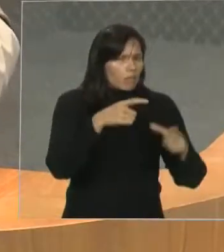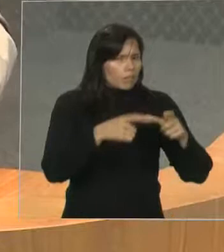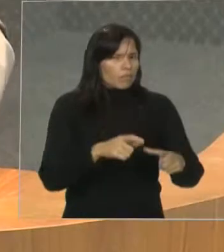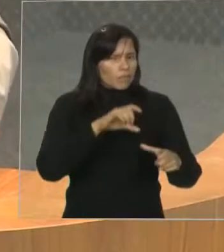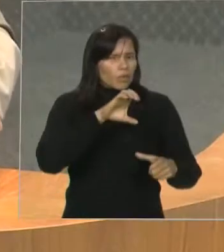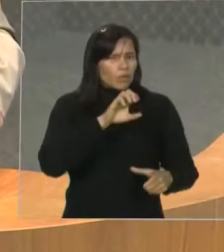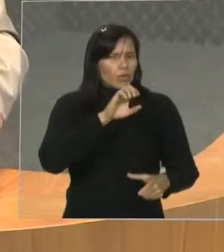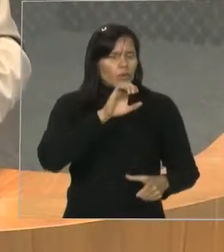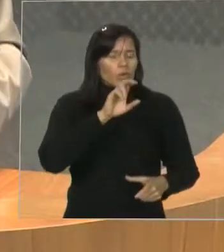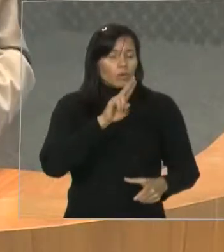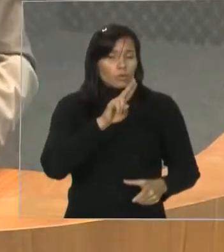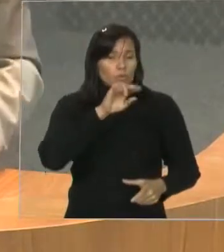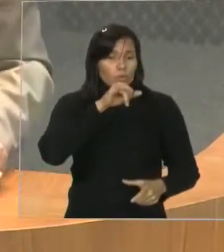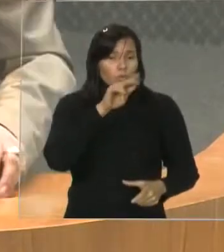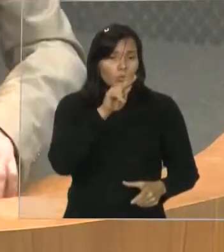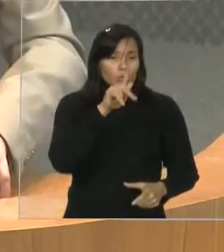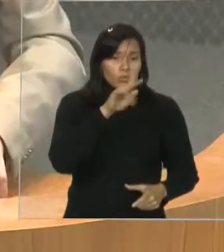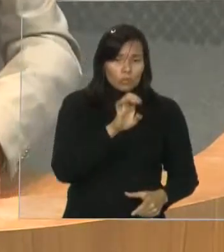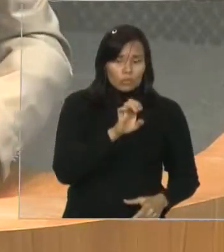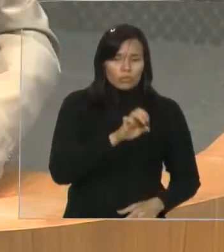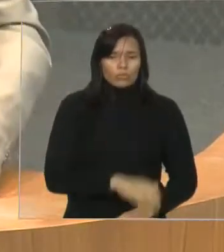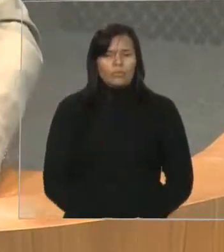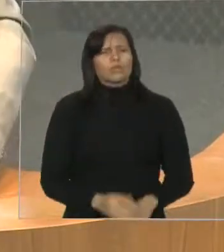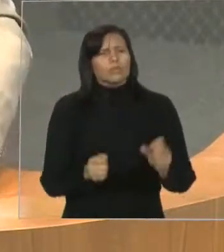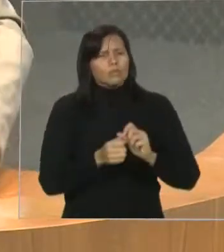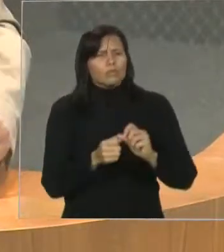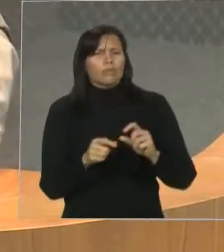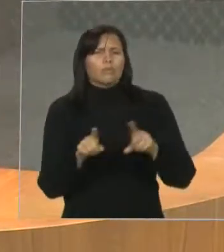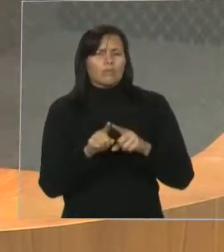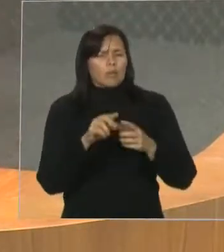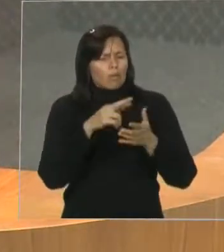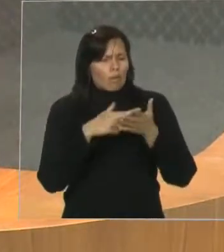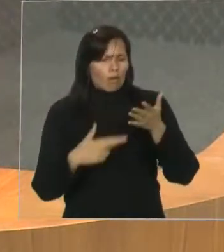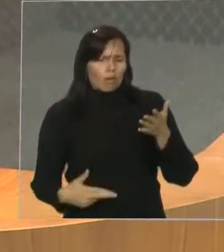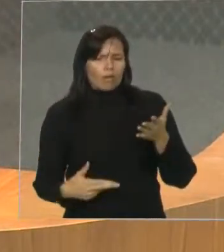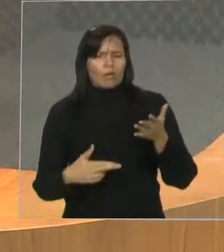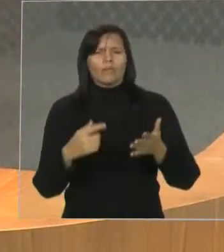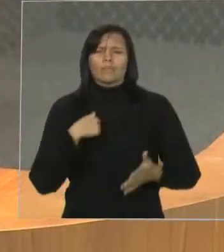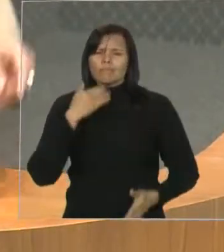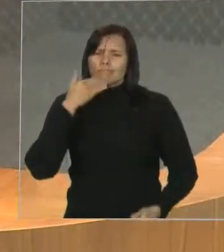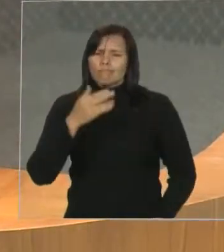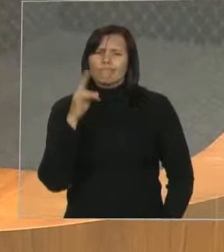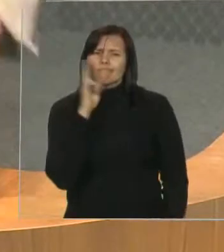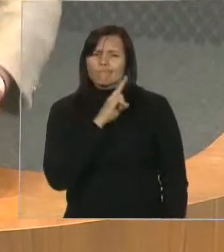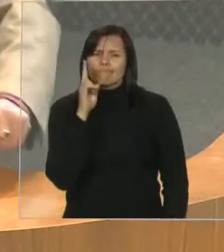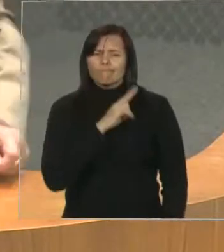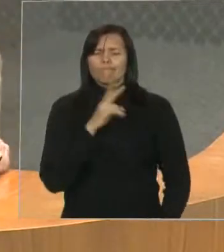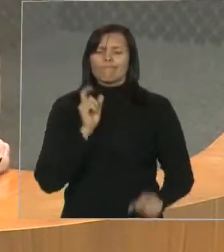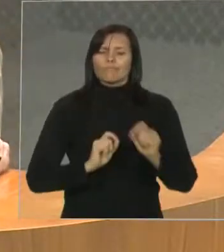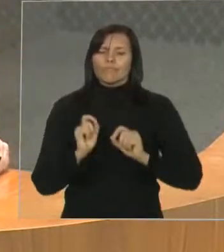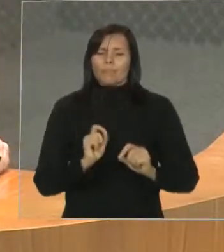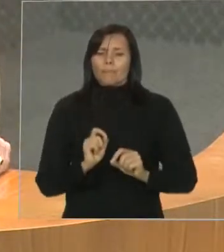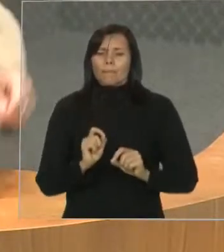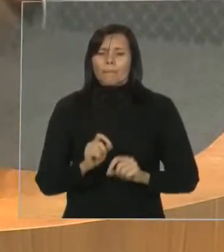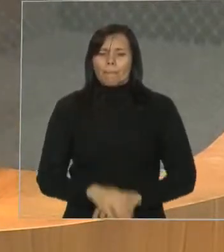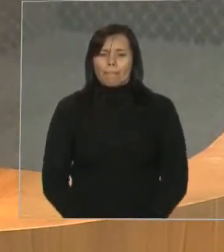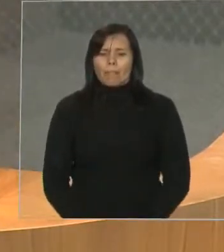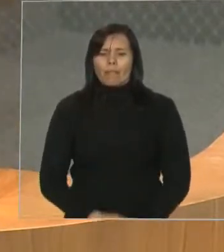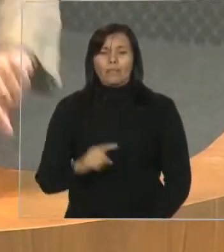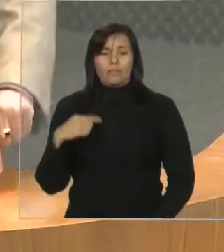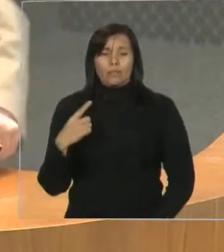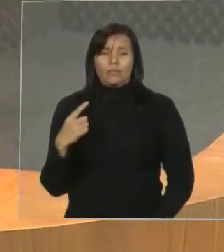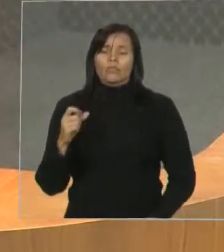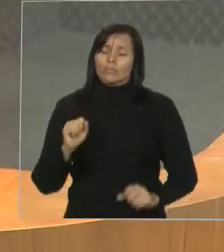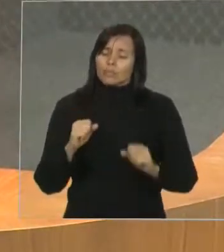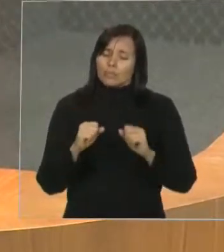relatório importante que foi encaminhado à comissão e que nós vamos solicitar com a maior brevidade possível que nós possamos vir a esta casa, que as